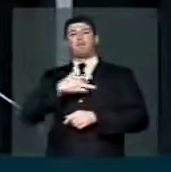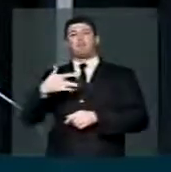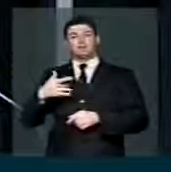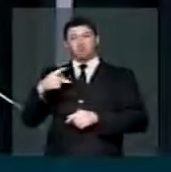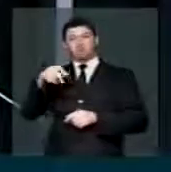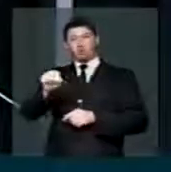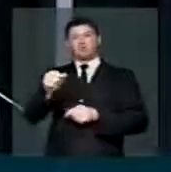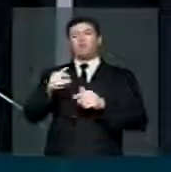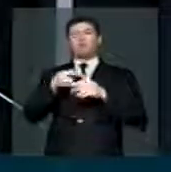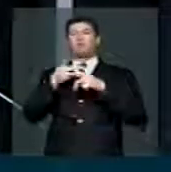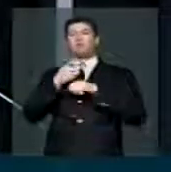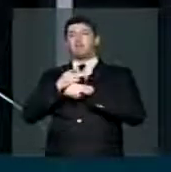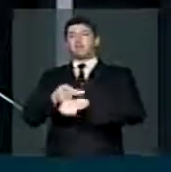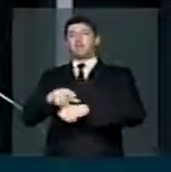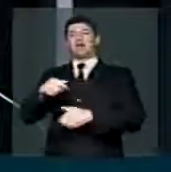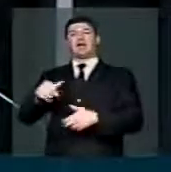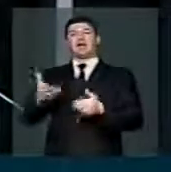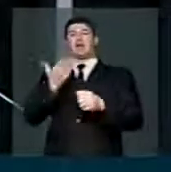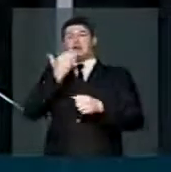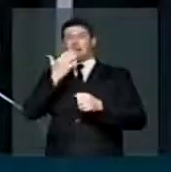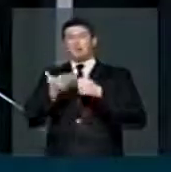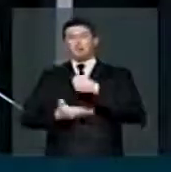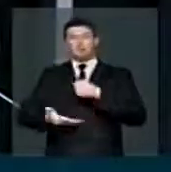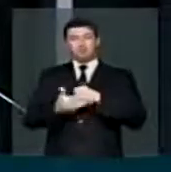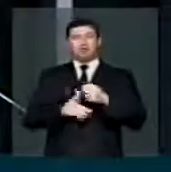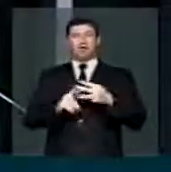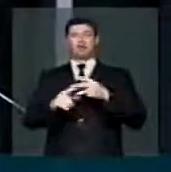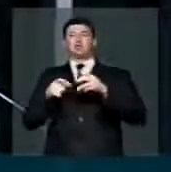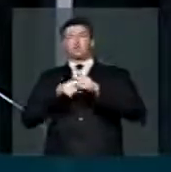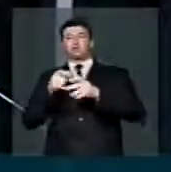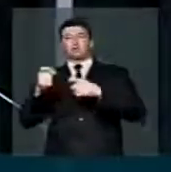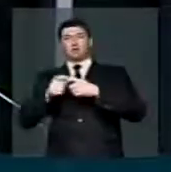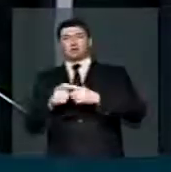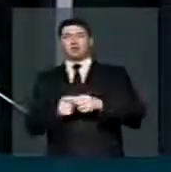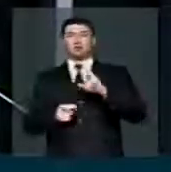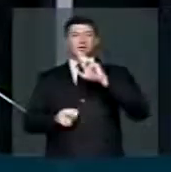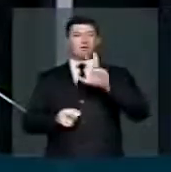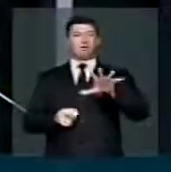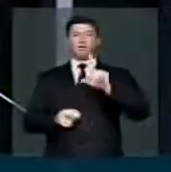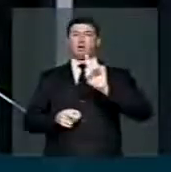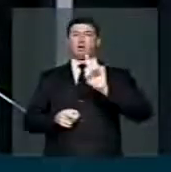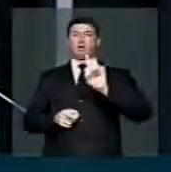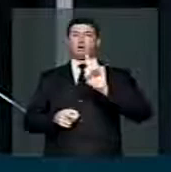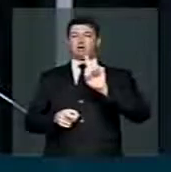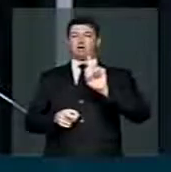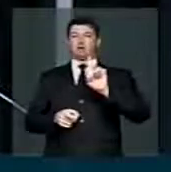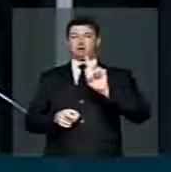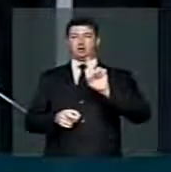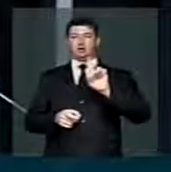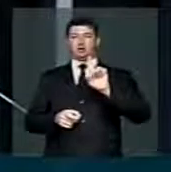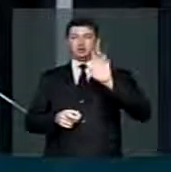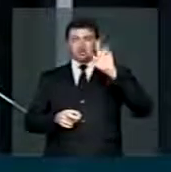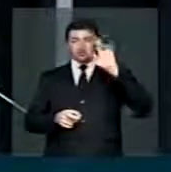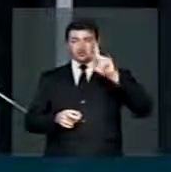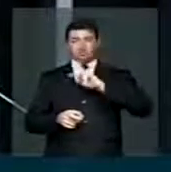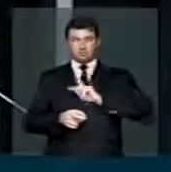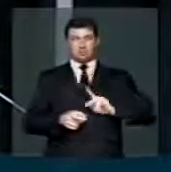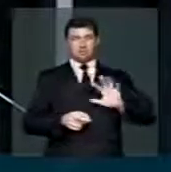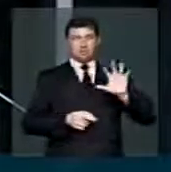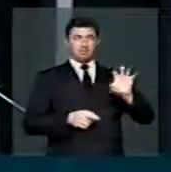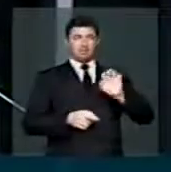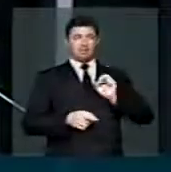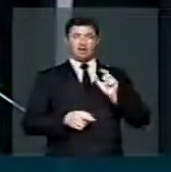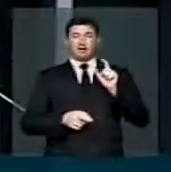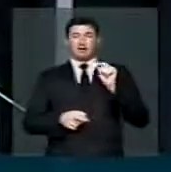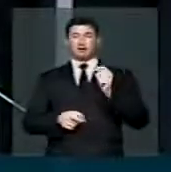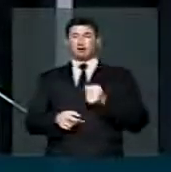que vai atrás de cesta base, que vai atrás de consulta médica, e não ficar, senhor presidente, senhores deputados, dando dinheiro